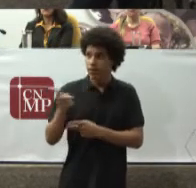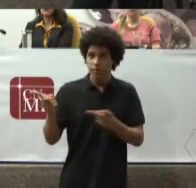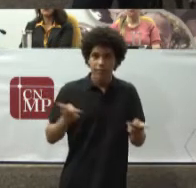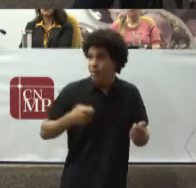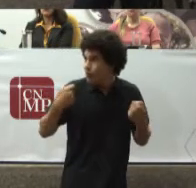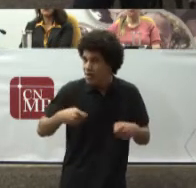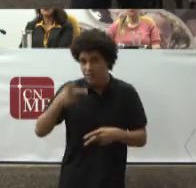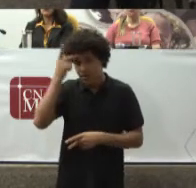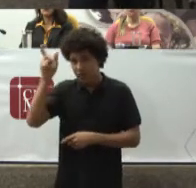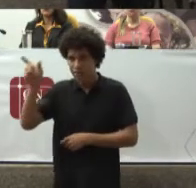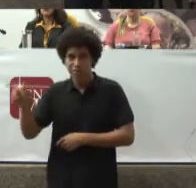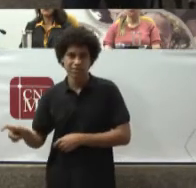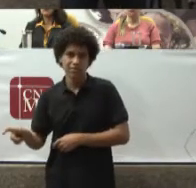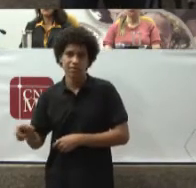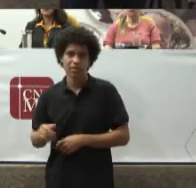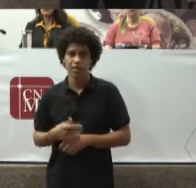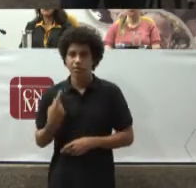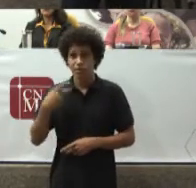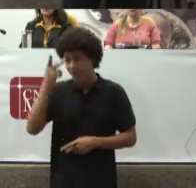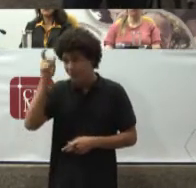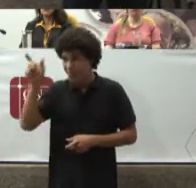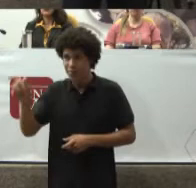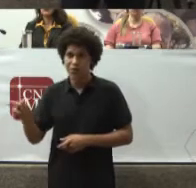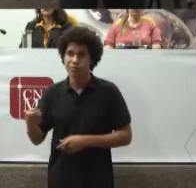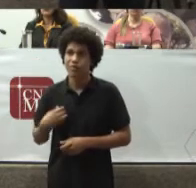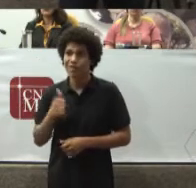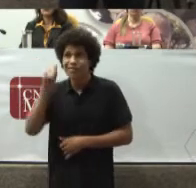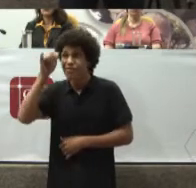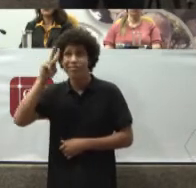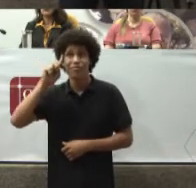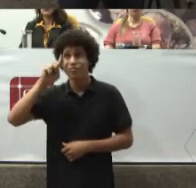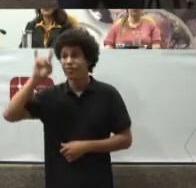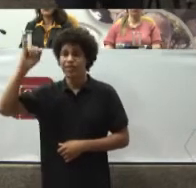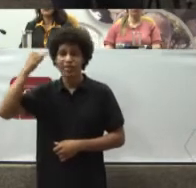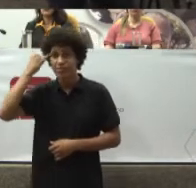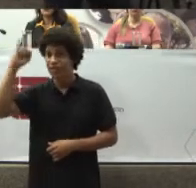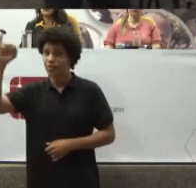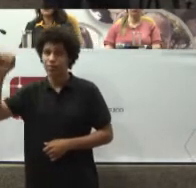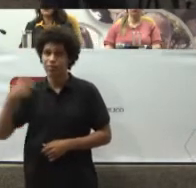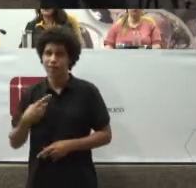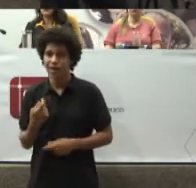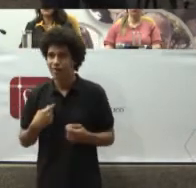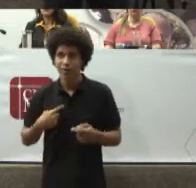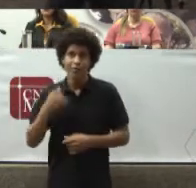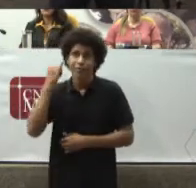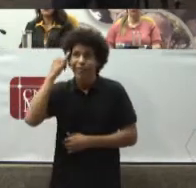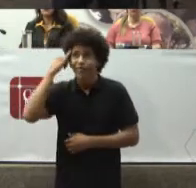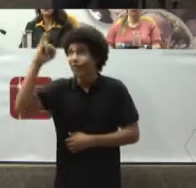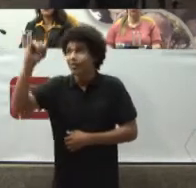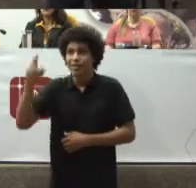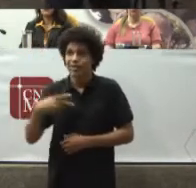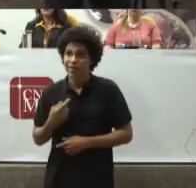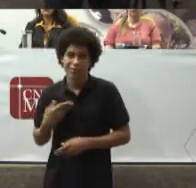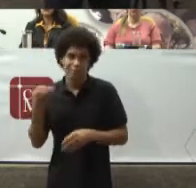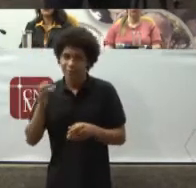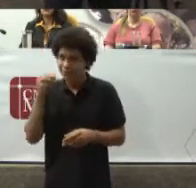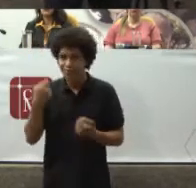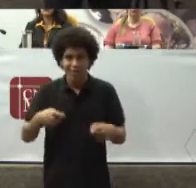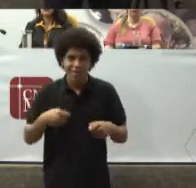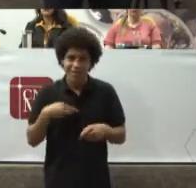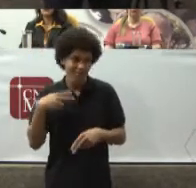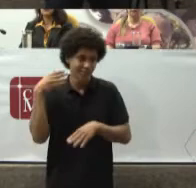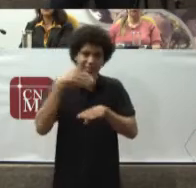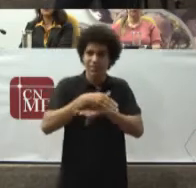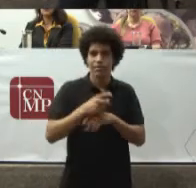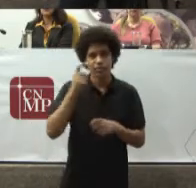autor da demanda Não é Uma necessidade Que ele cria Uma urgência Que ele Artificialmente Apresenta ao